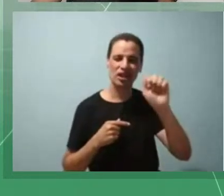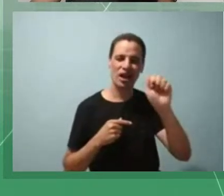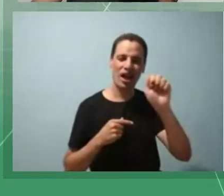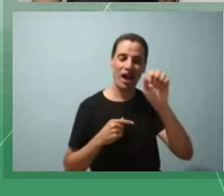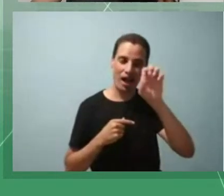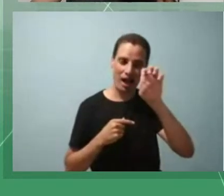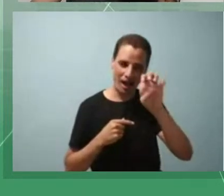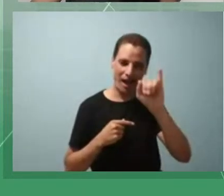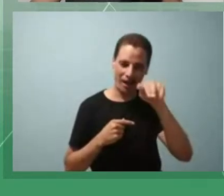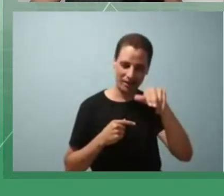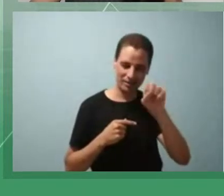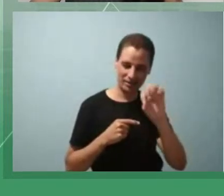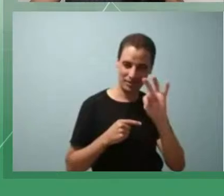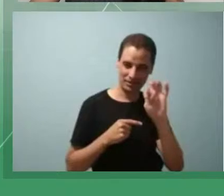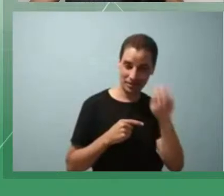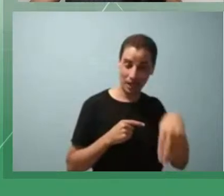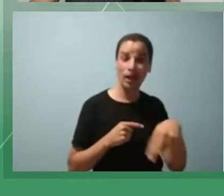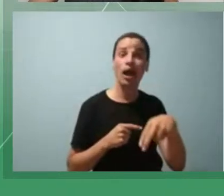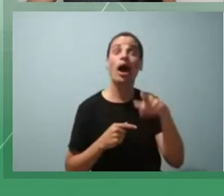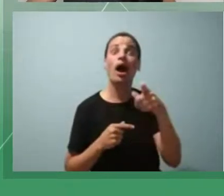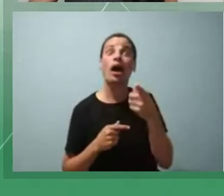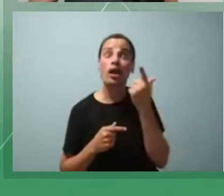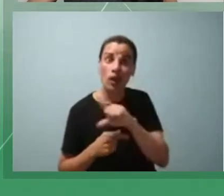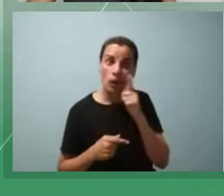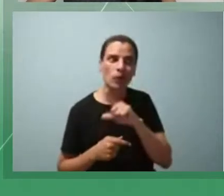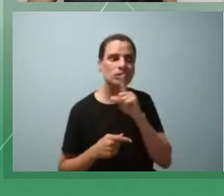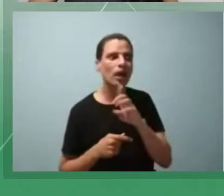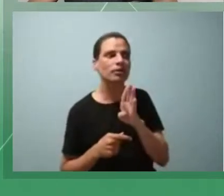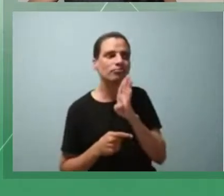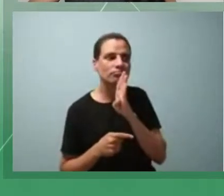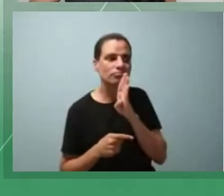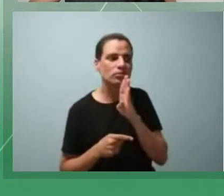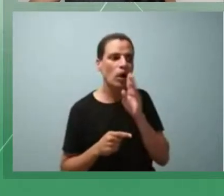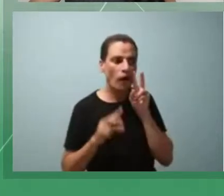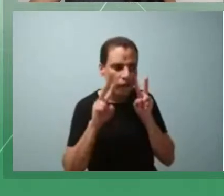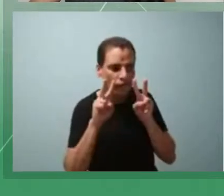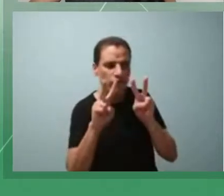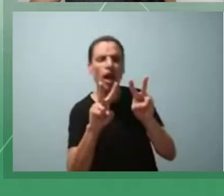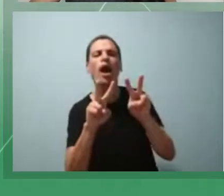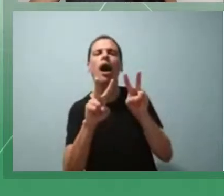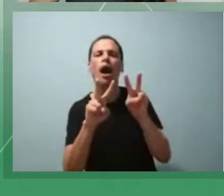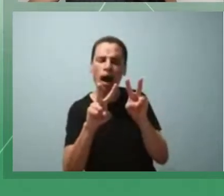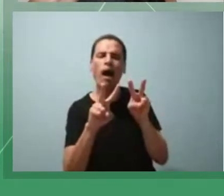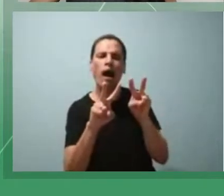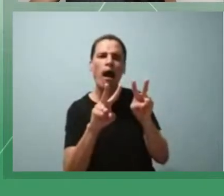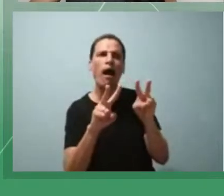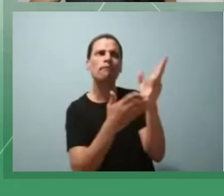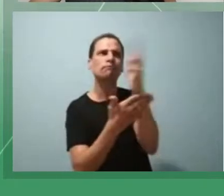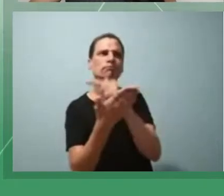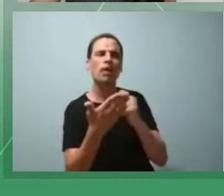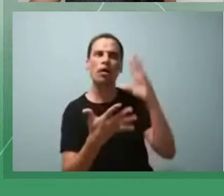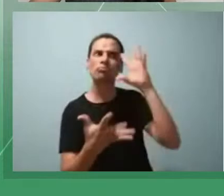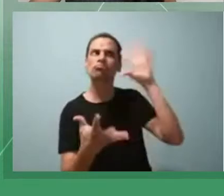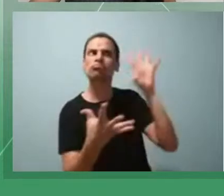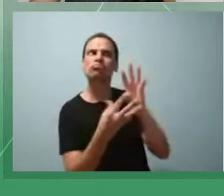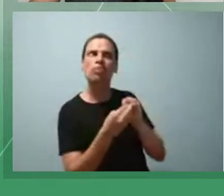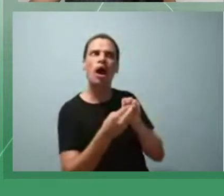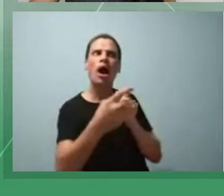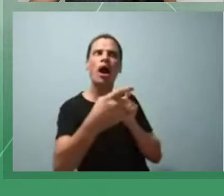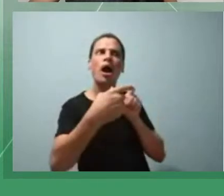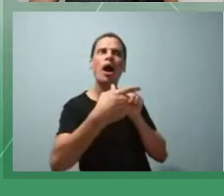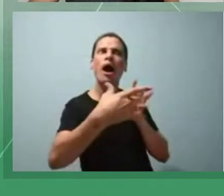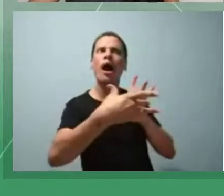exemplo, relatividade. Então, a partir do momento que o aluno turdo vê essa figura pública, ele vai conseguir associar uma palavra.